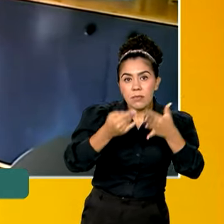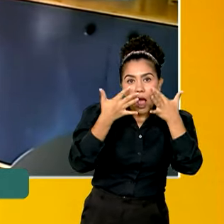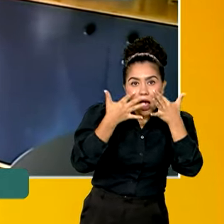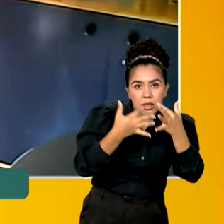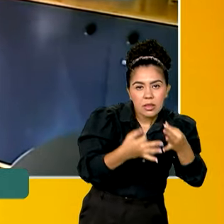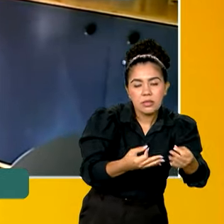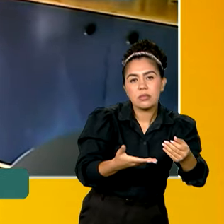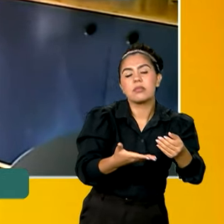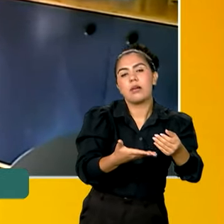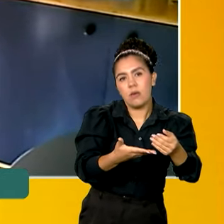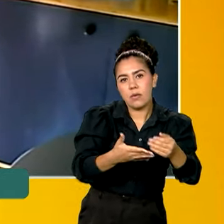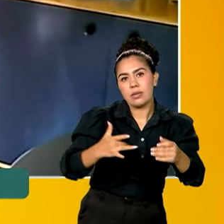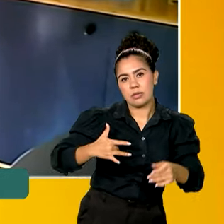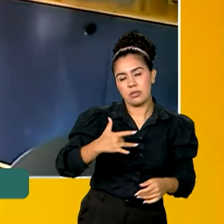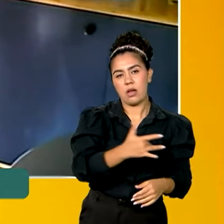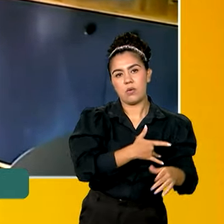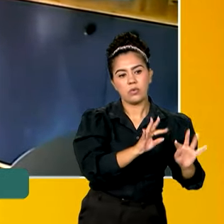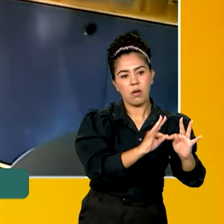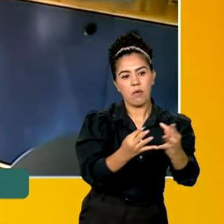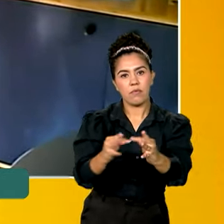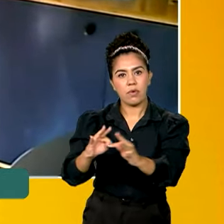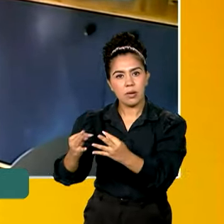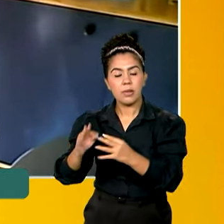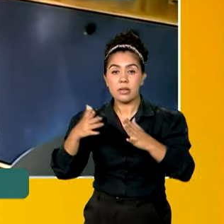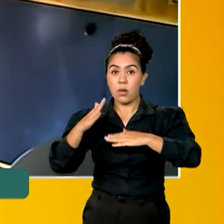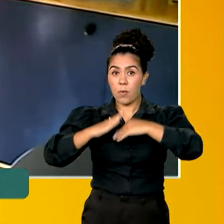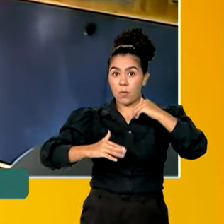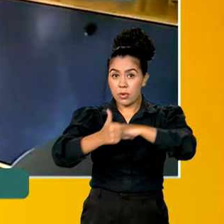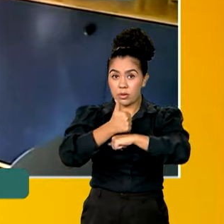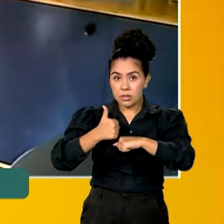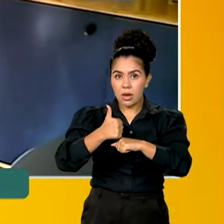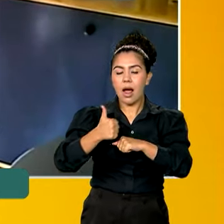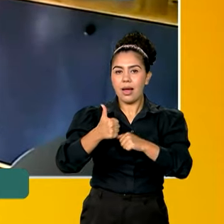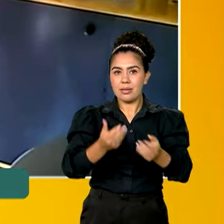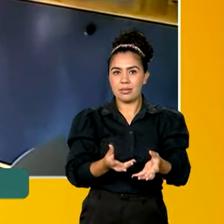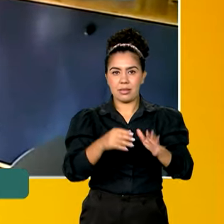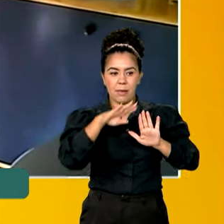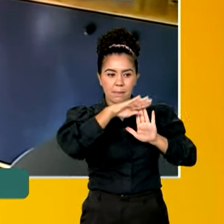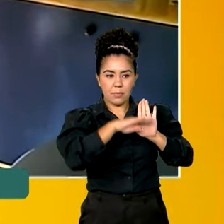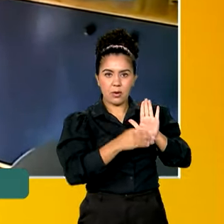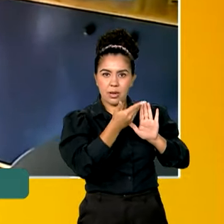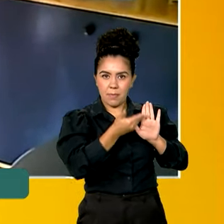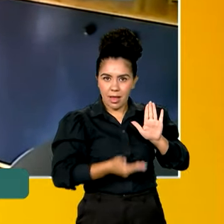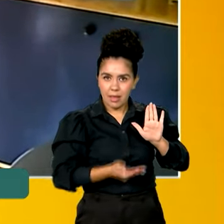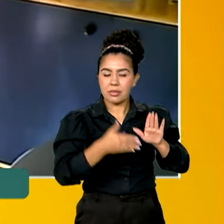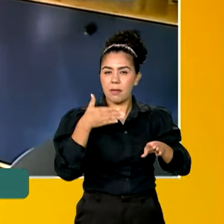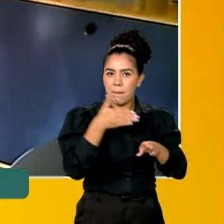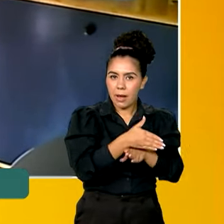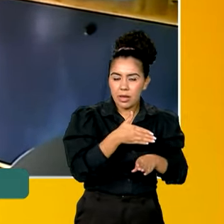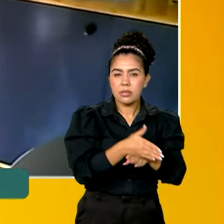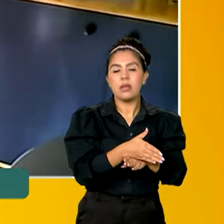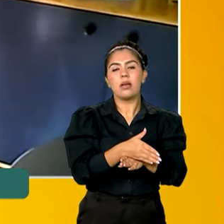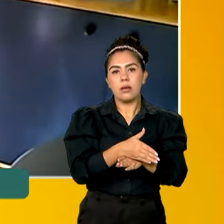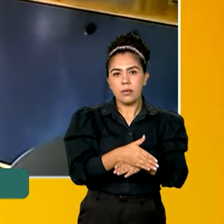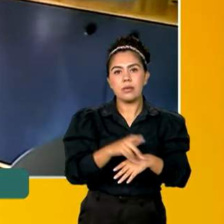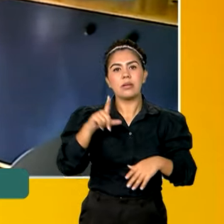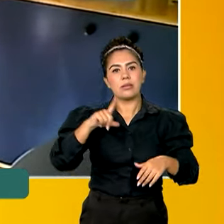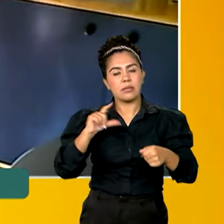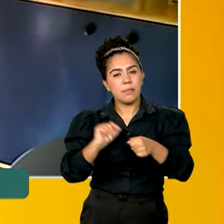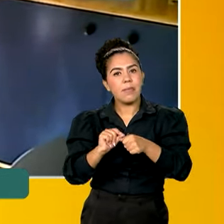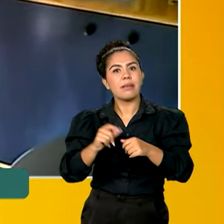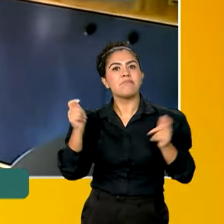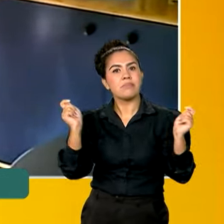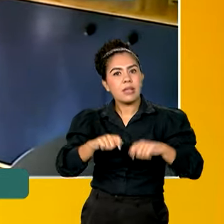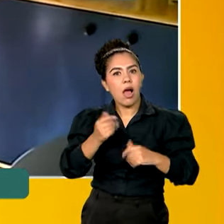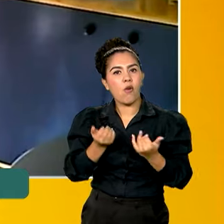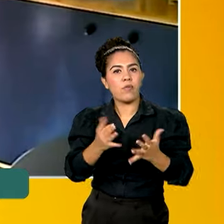saúde da família. Então, os médicos que participam no programa têm essa possibilidade de fazer uma especialização, de cursar um mestrado ou até